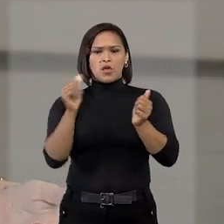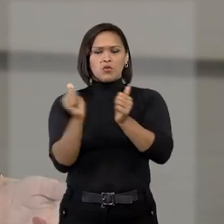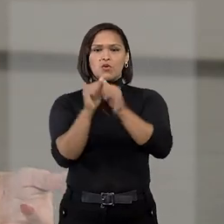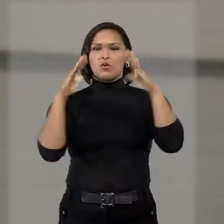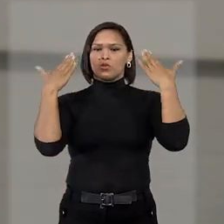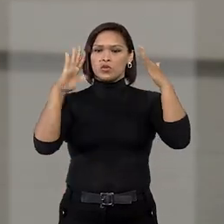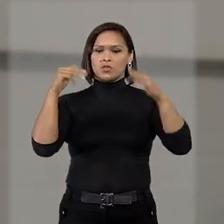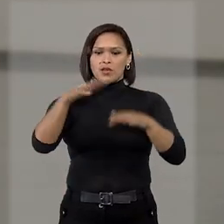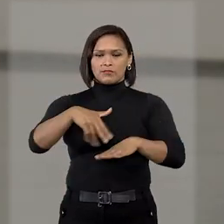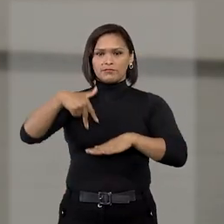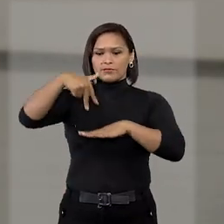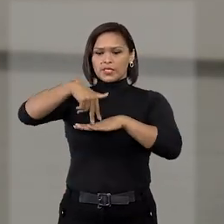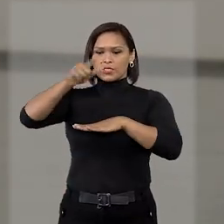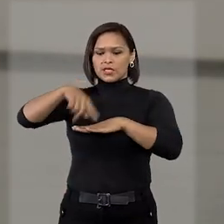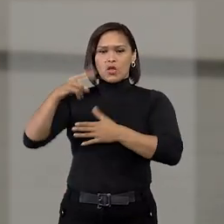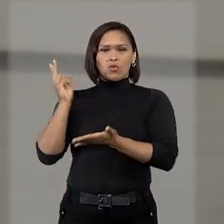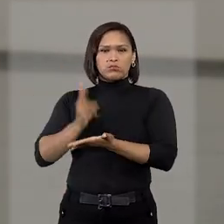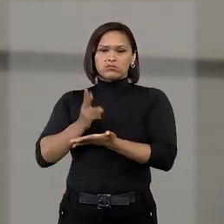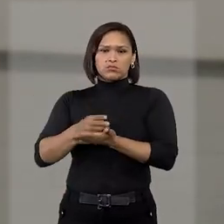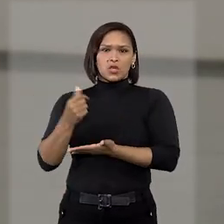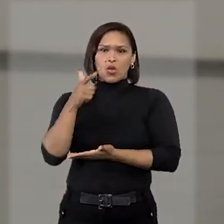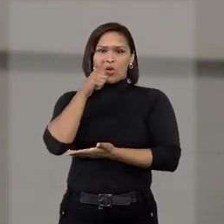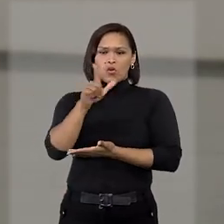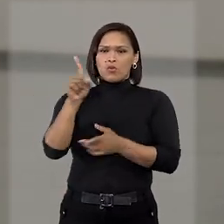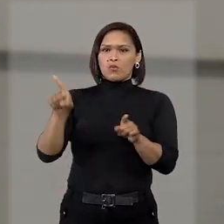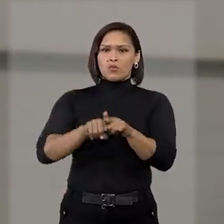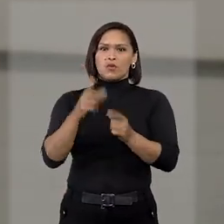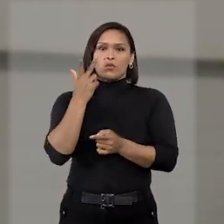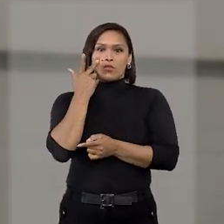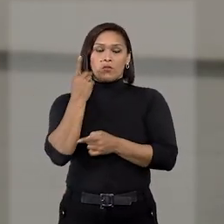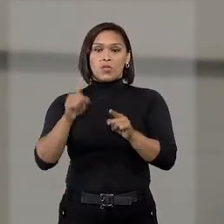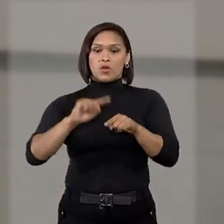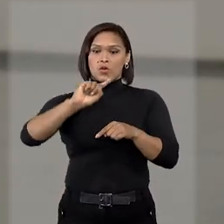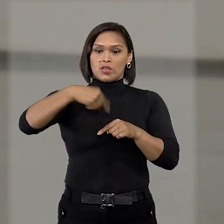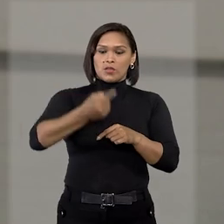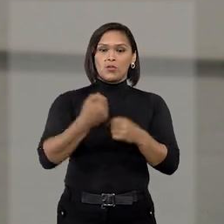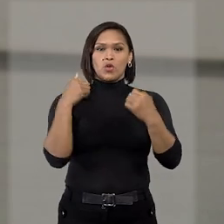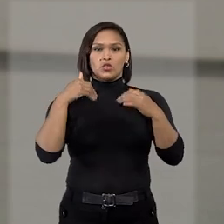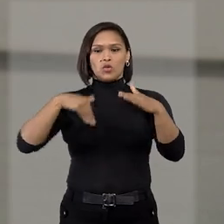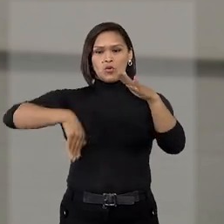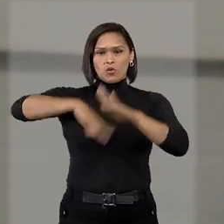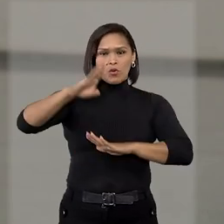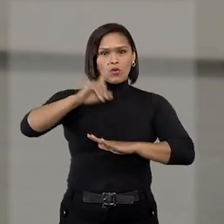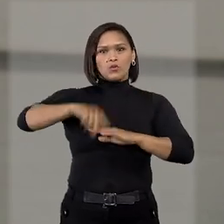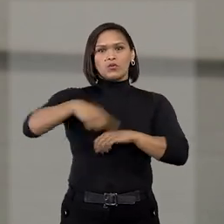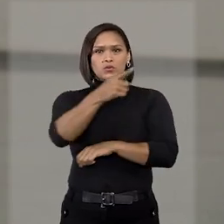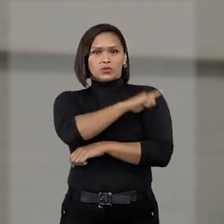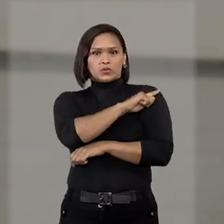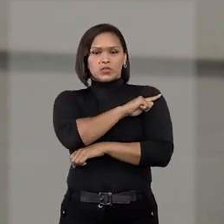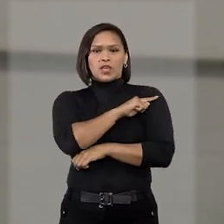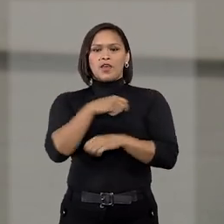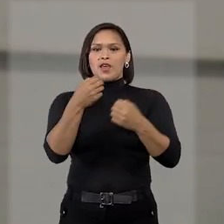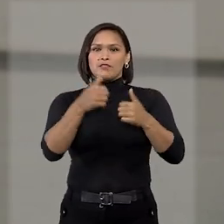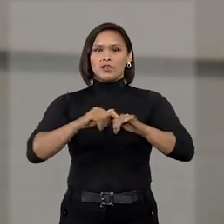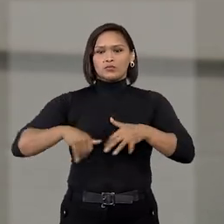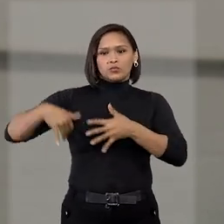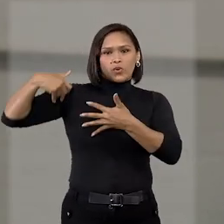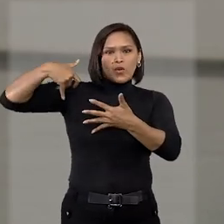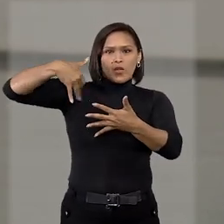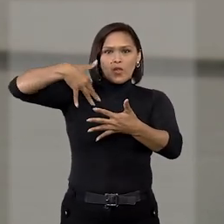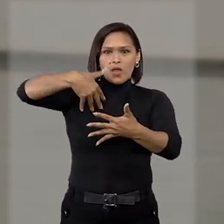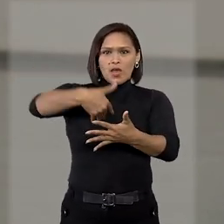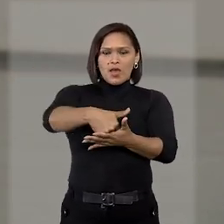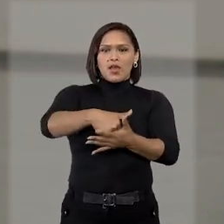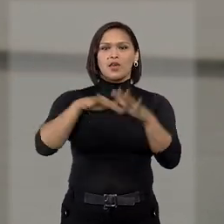das arquibancadas, onde costuma ficar a torcida do Grêmio. Depois de um dos gols do time, os gremistas fizeram a avalanche,